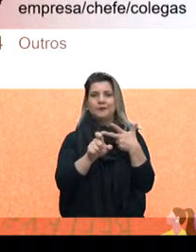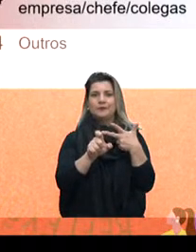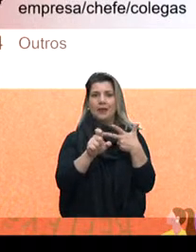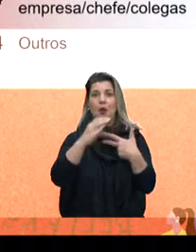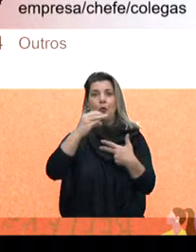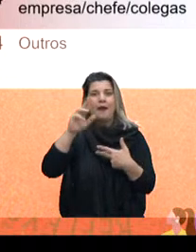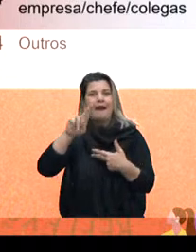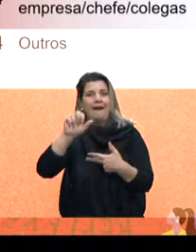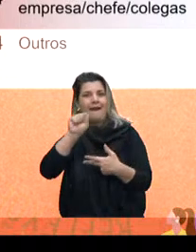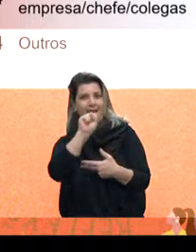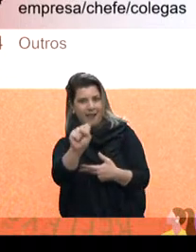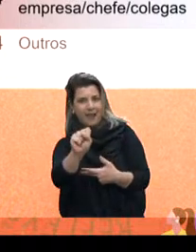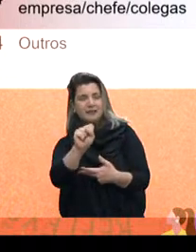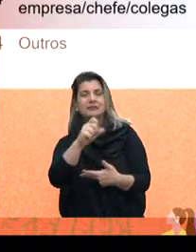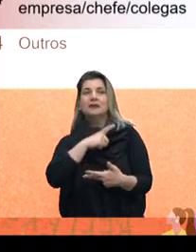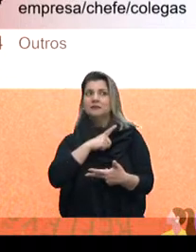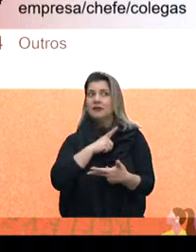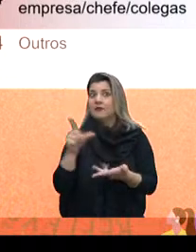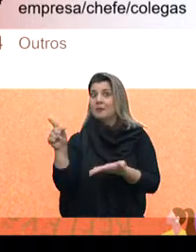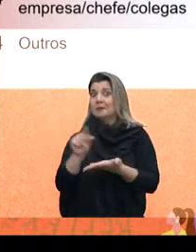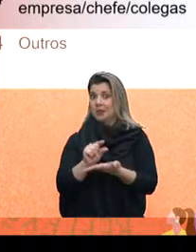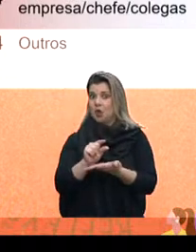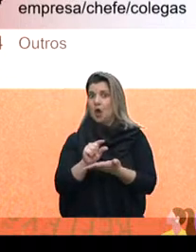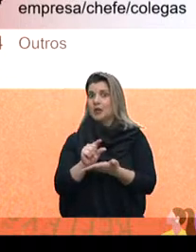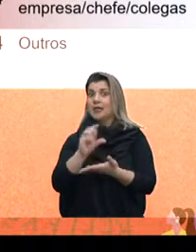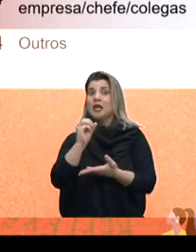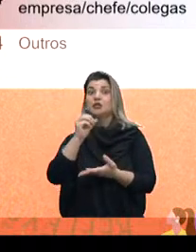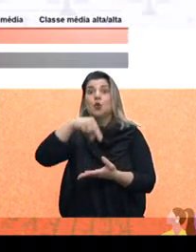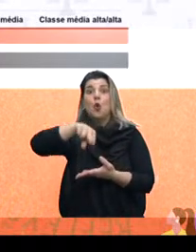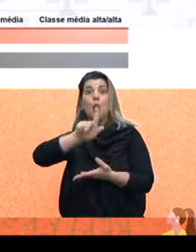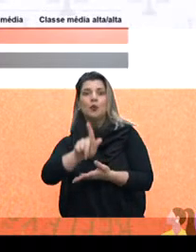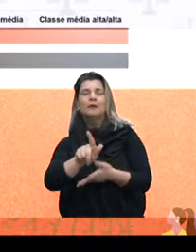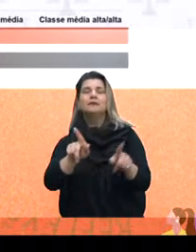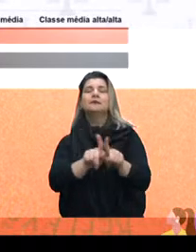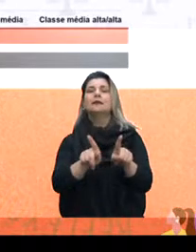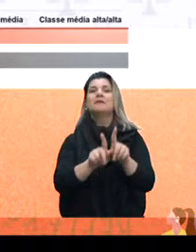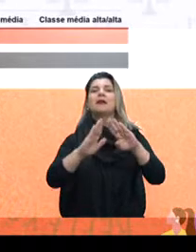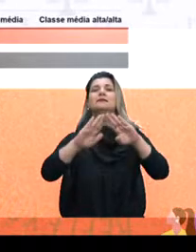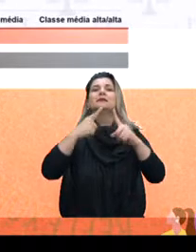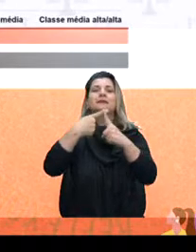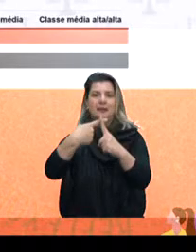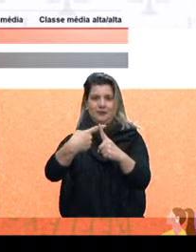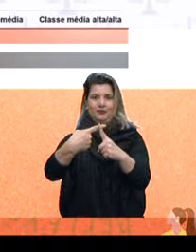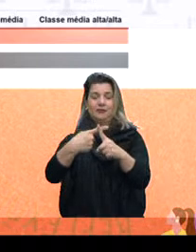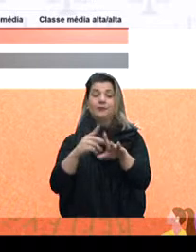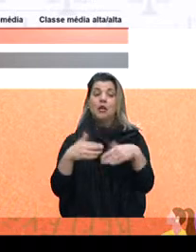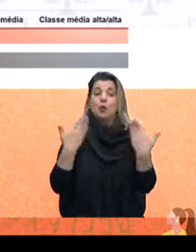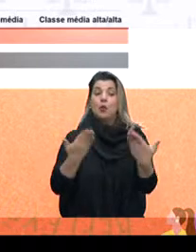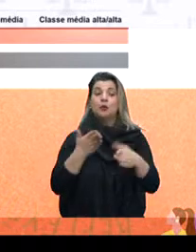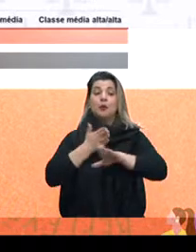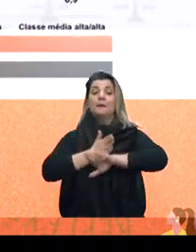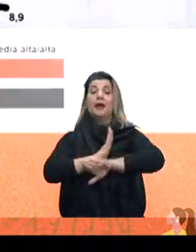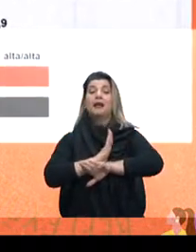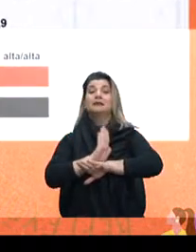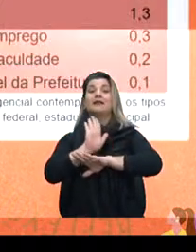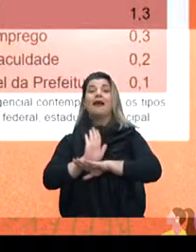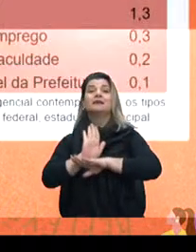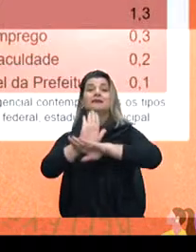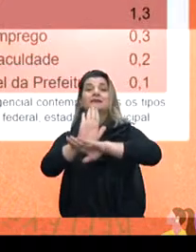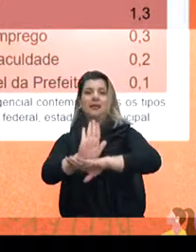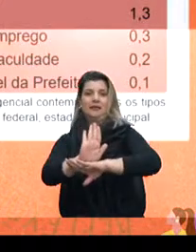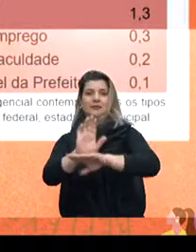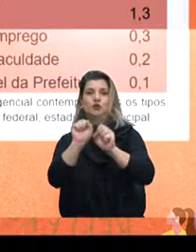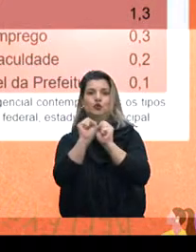tiveram um impacto menor do que as ONGs e as igrejas. Quando nós cruzamos a assistência com a